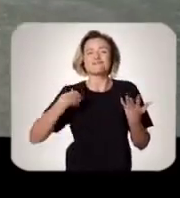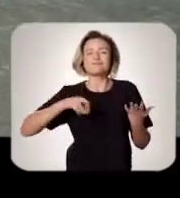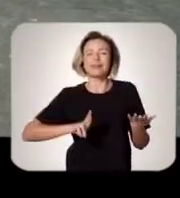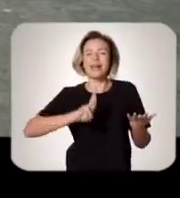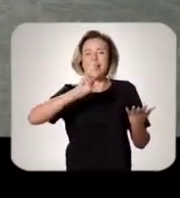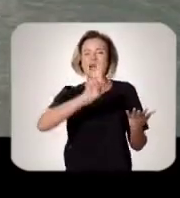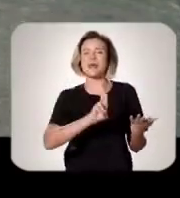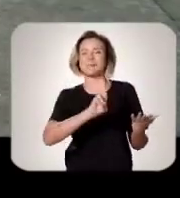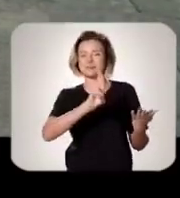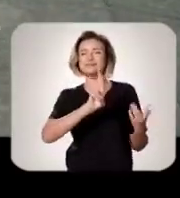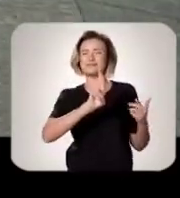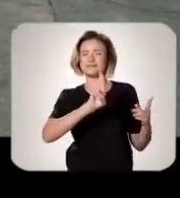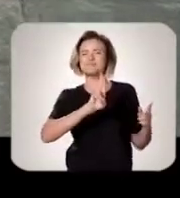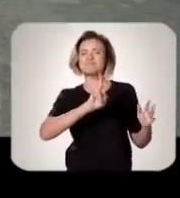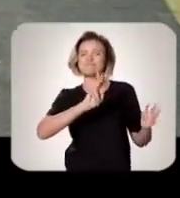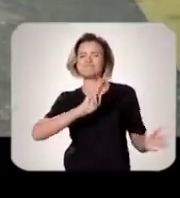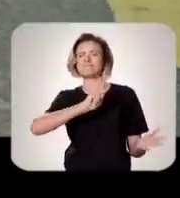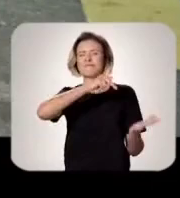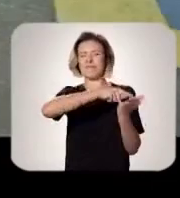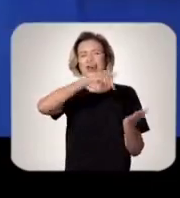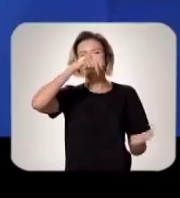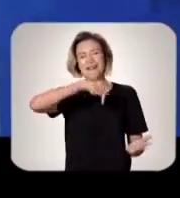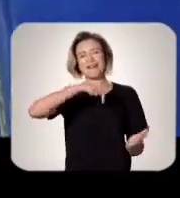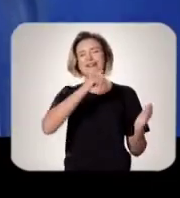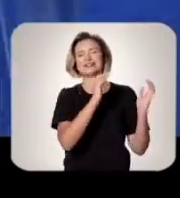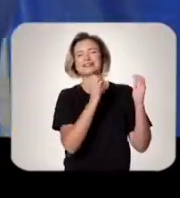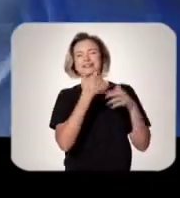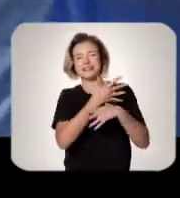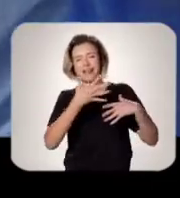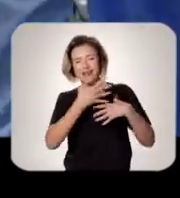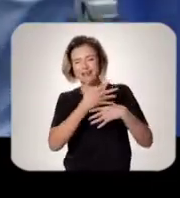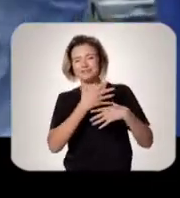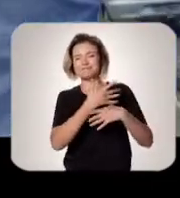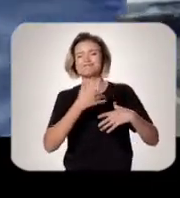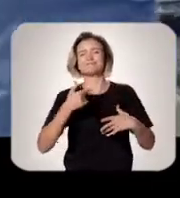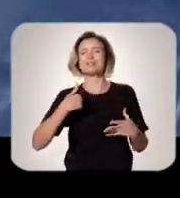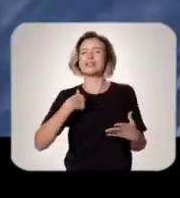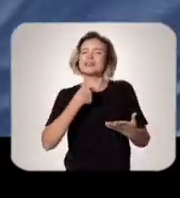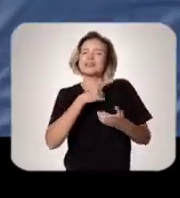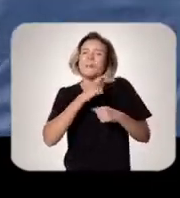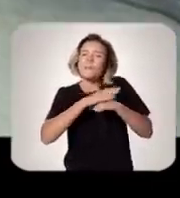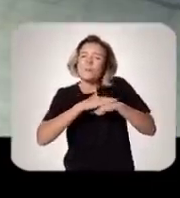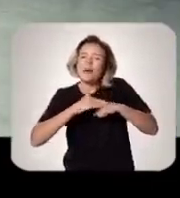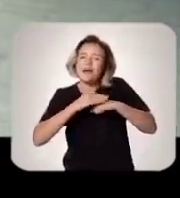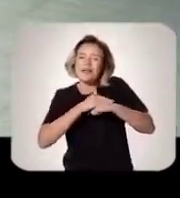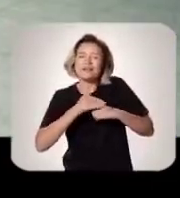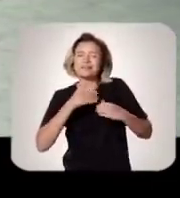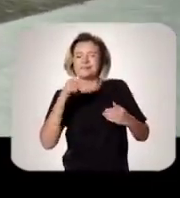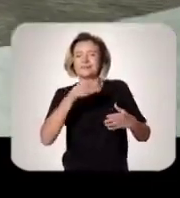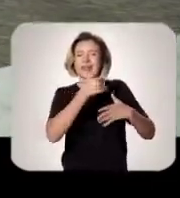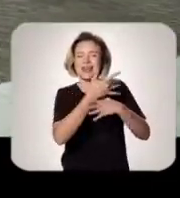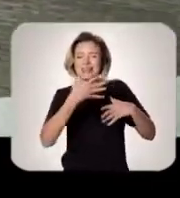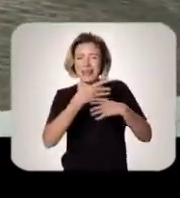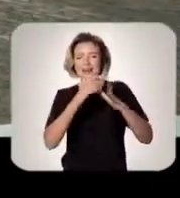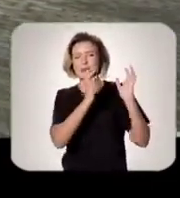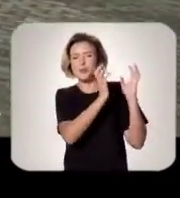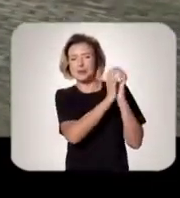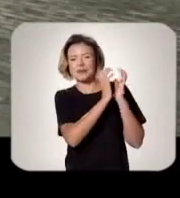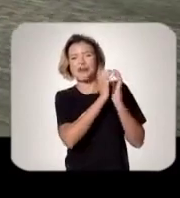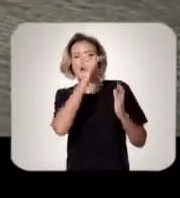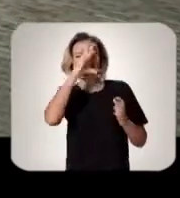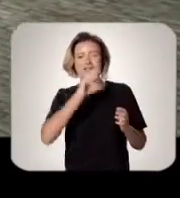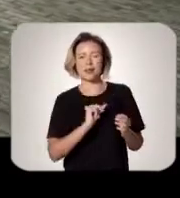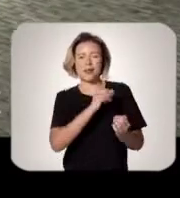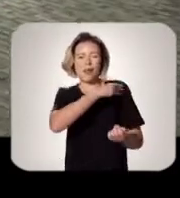representante Legítima da nossa cidade E alguém Que tem um carinho imenso Pela cidade do Recife Por Casa